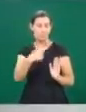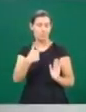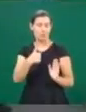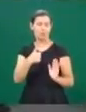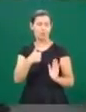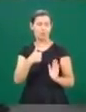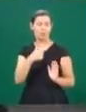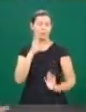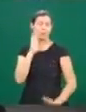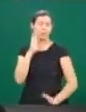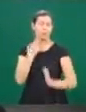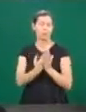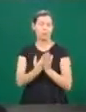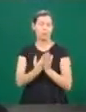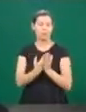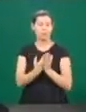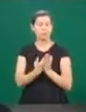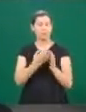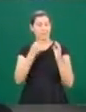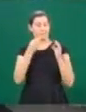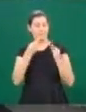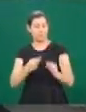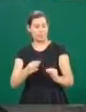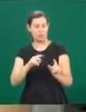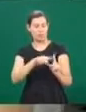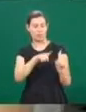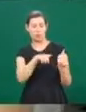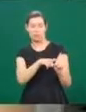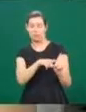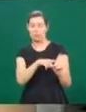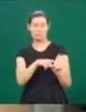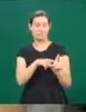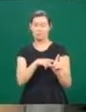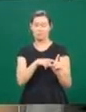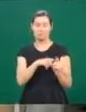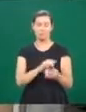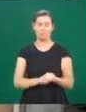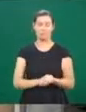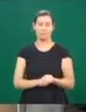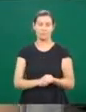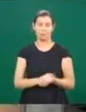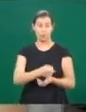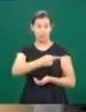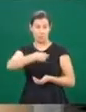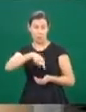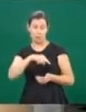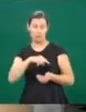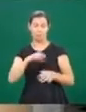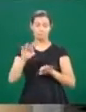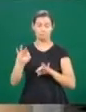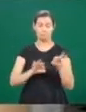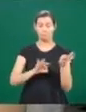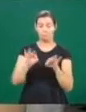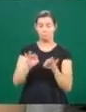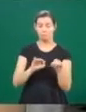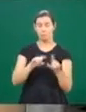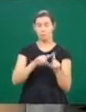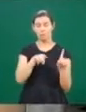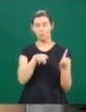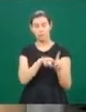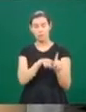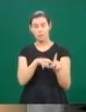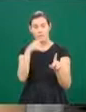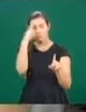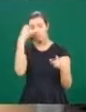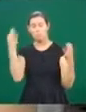tempo certo para realizar o sonho da maternidade. Quando a gente planeja uma gravidez, a gente planeja uma gravidez perfeita,